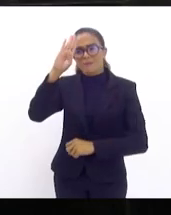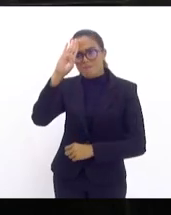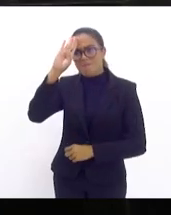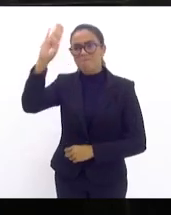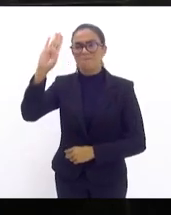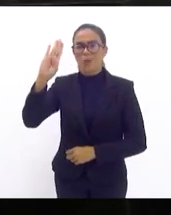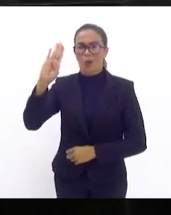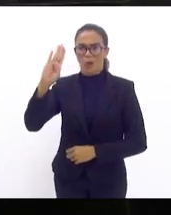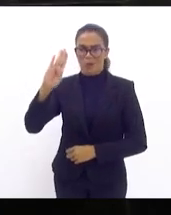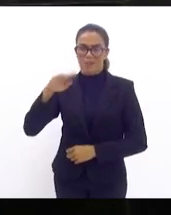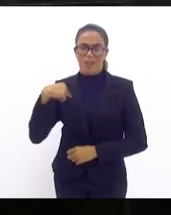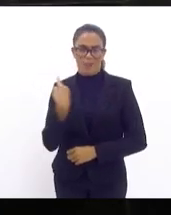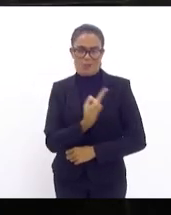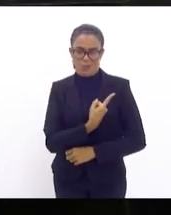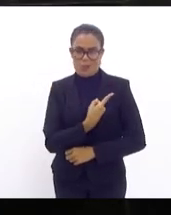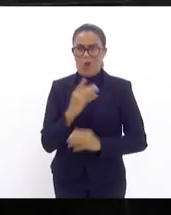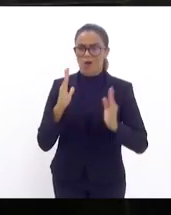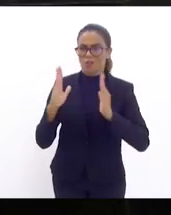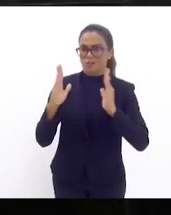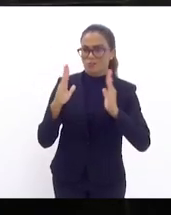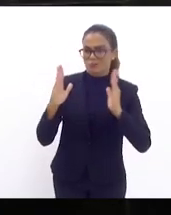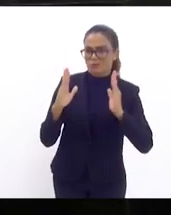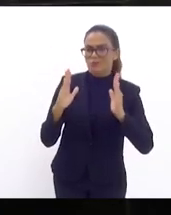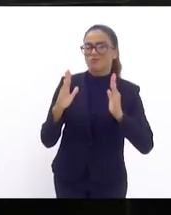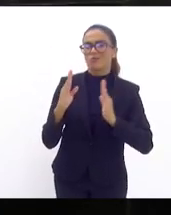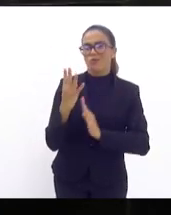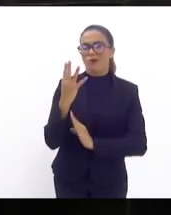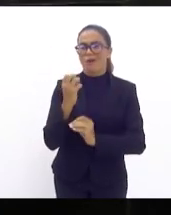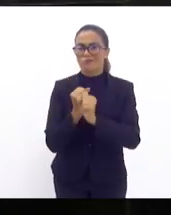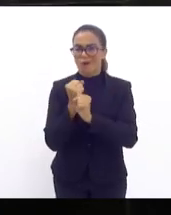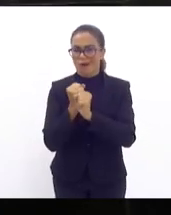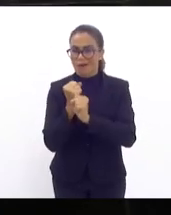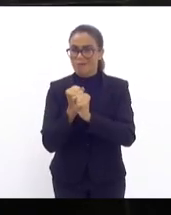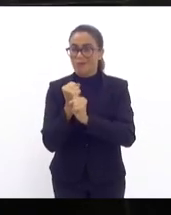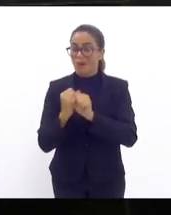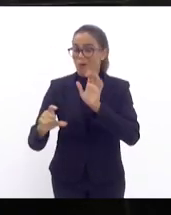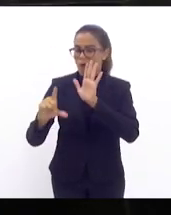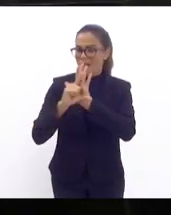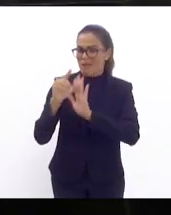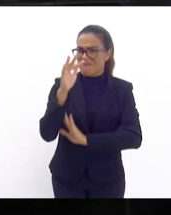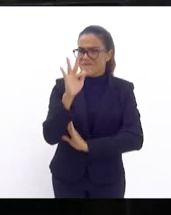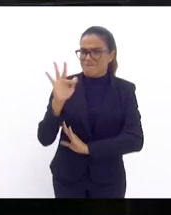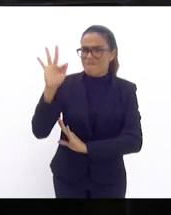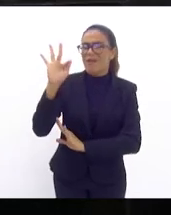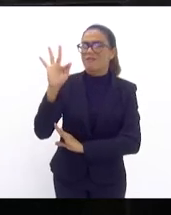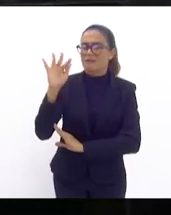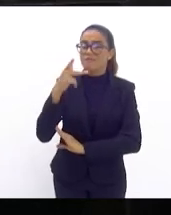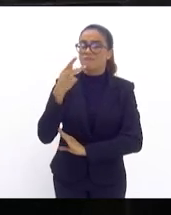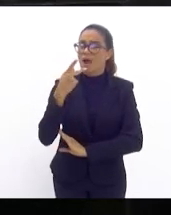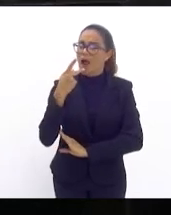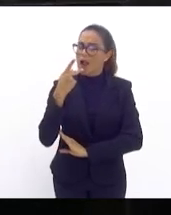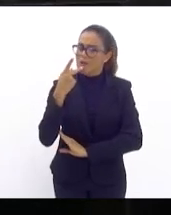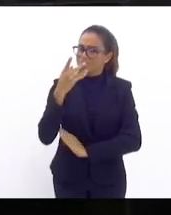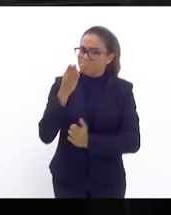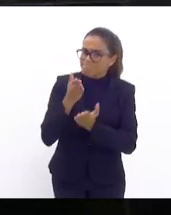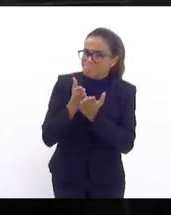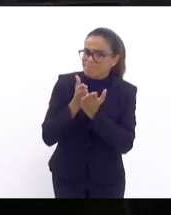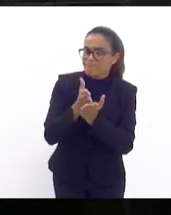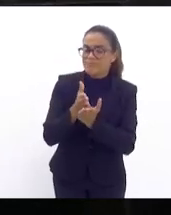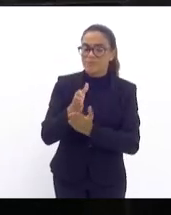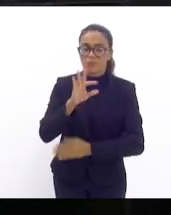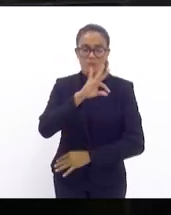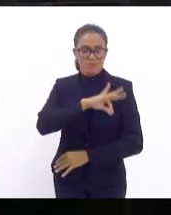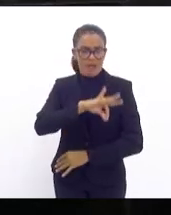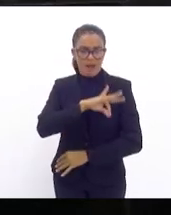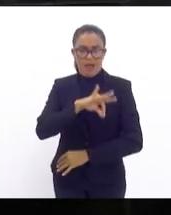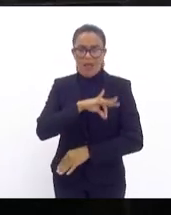nosso mandato, tendo em vista uma lei federal que determina qual o valor mínimo que cada um dos profissionais